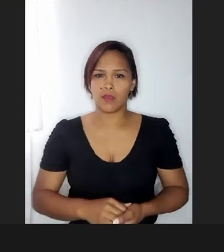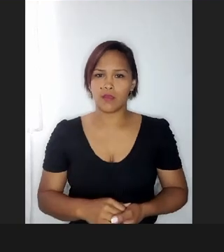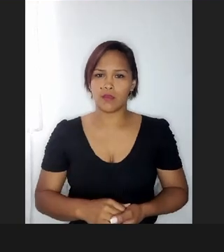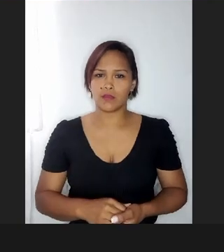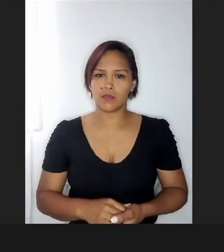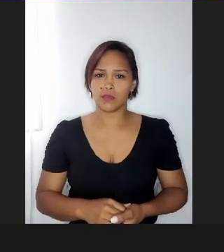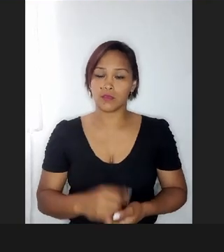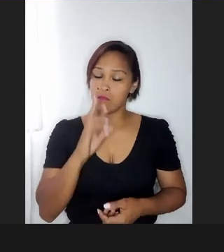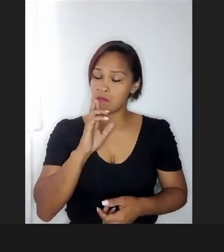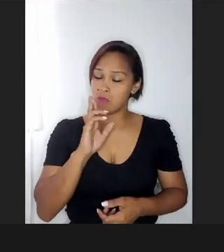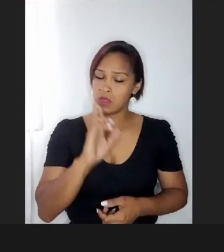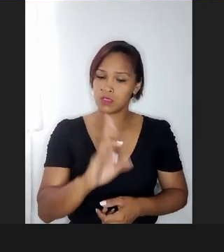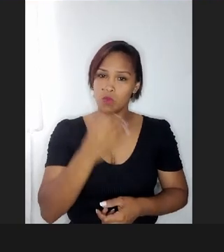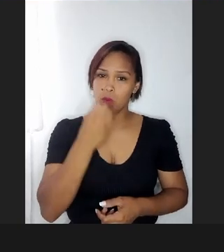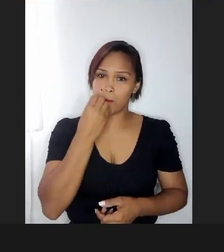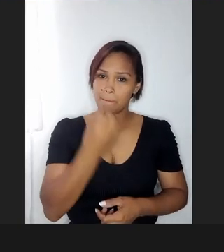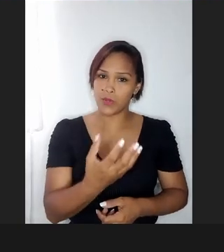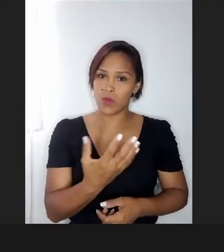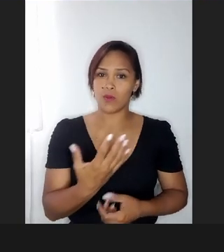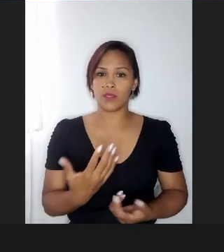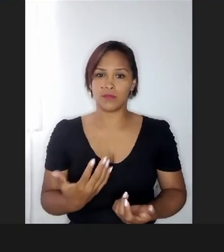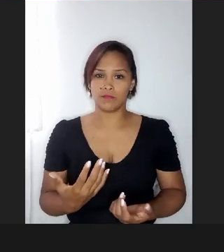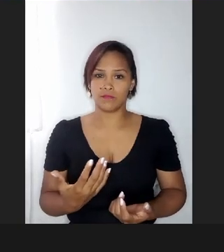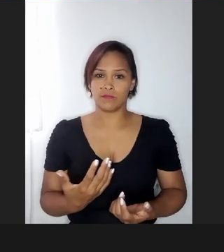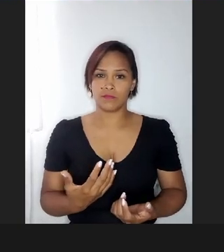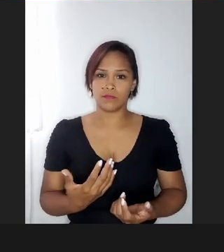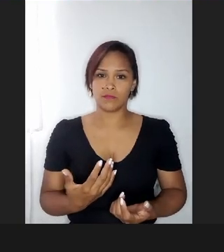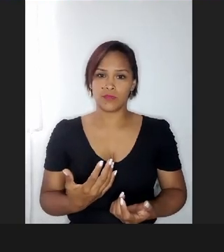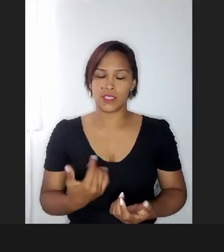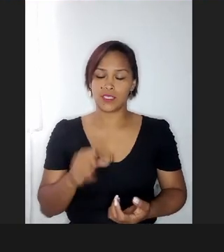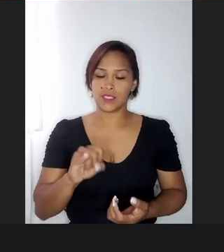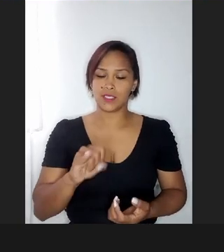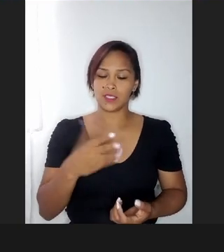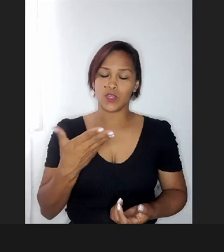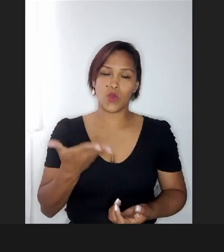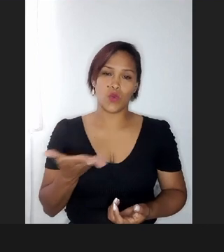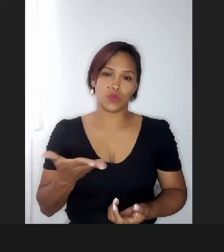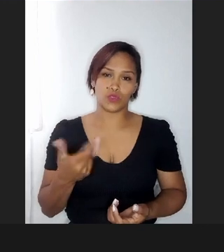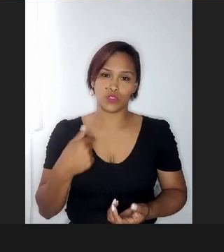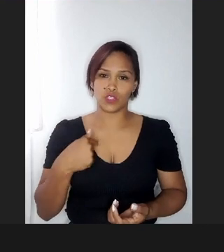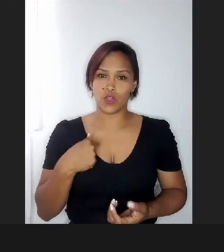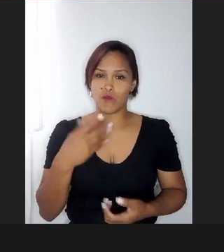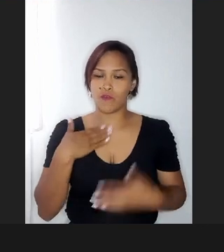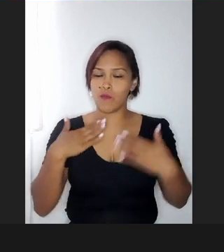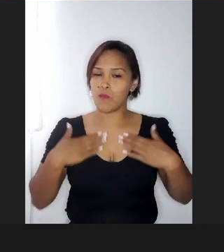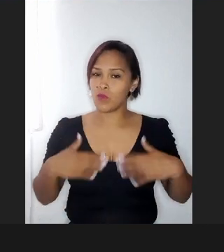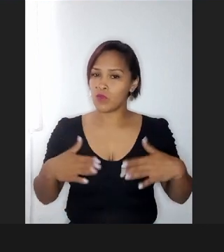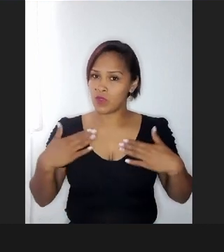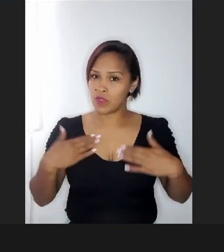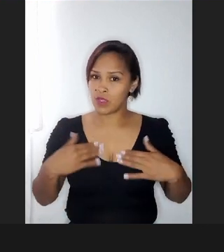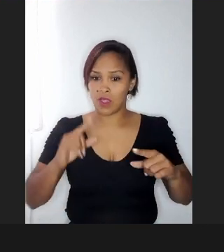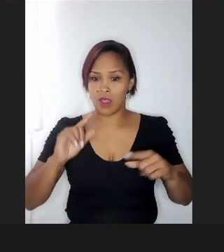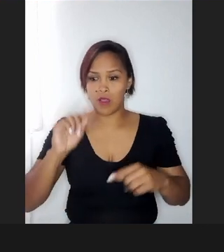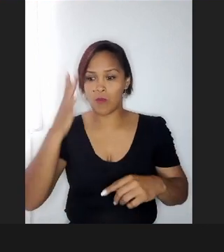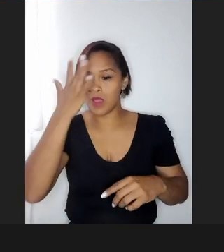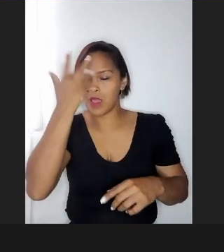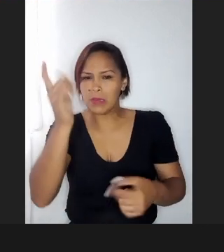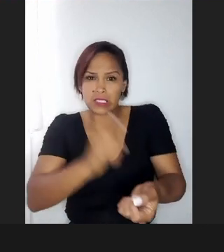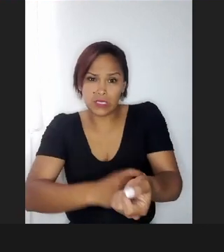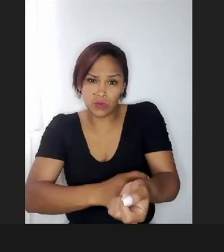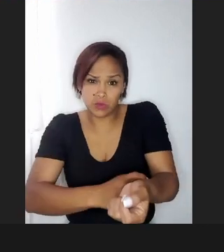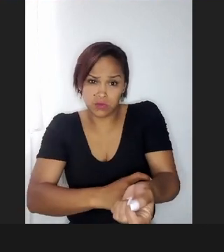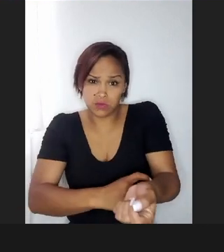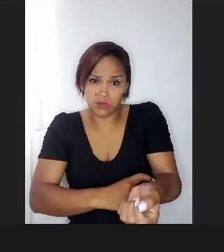resposta previsível, que se eu hoje estou muito calma e amanhã eu estou muito nervosa